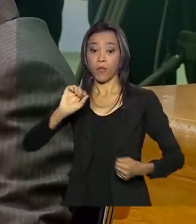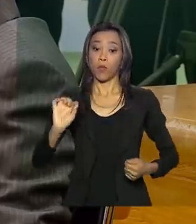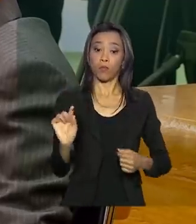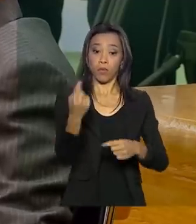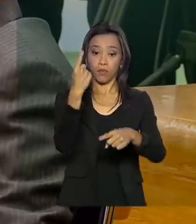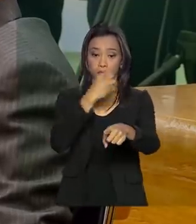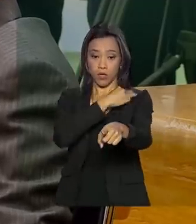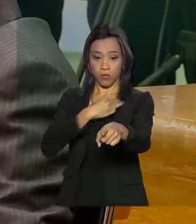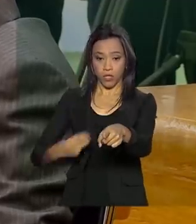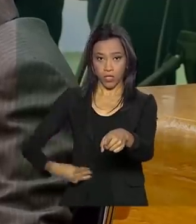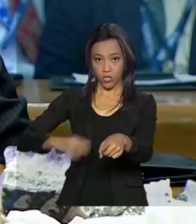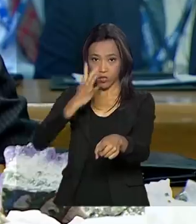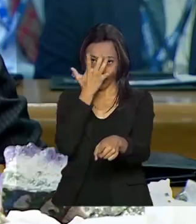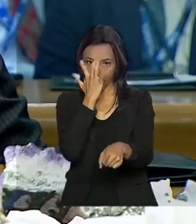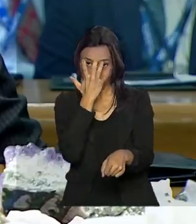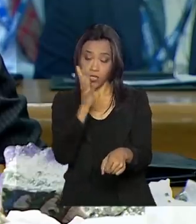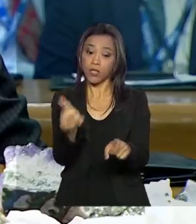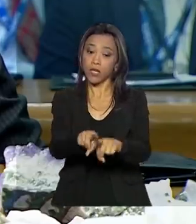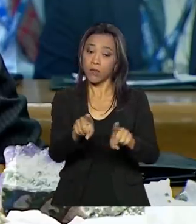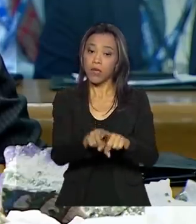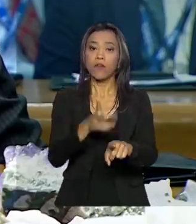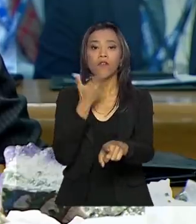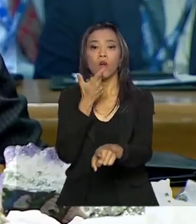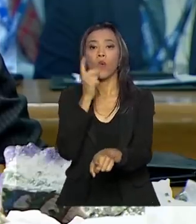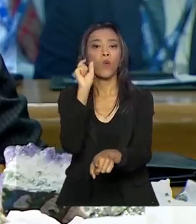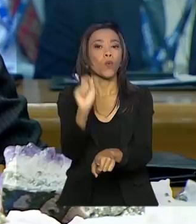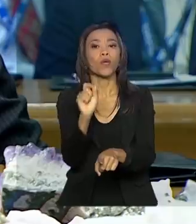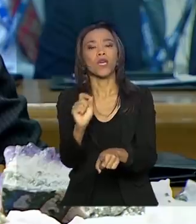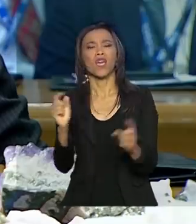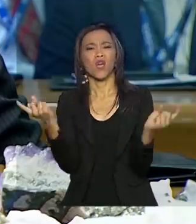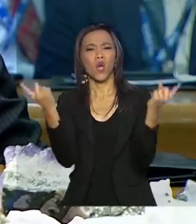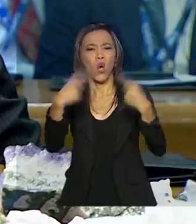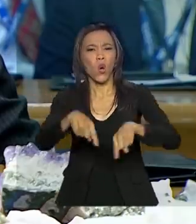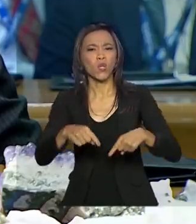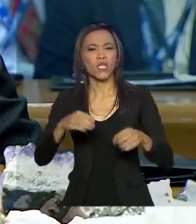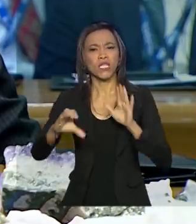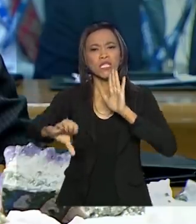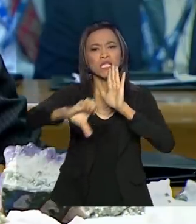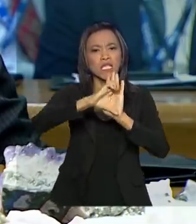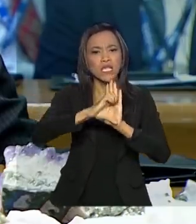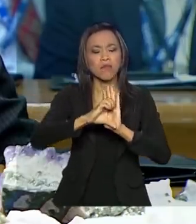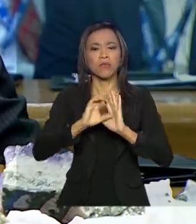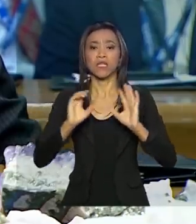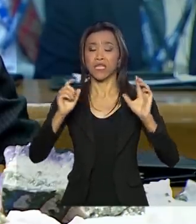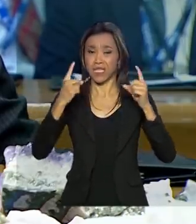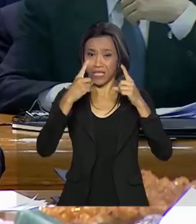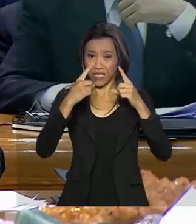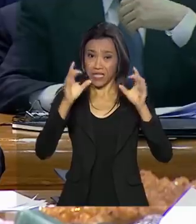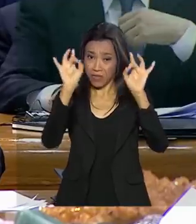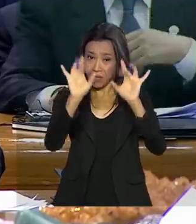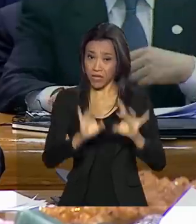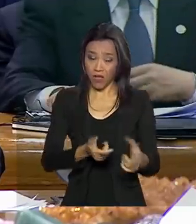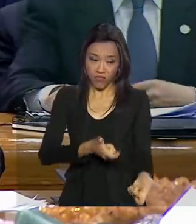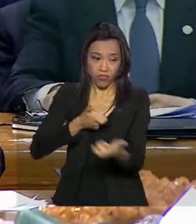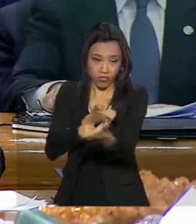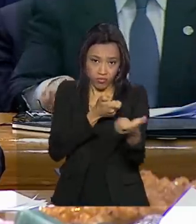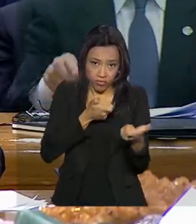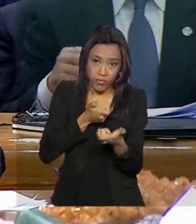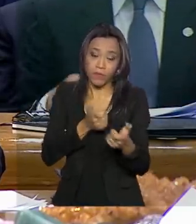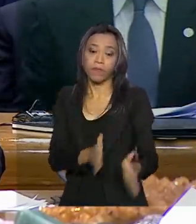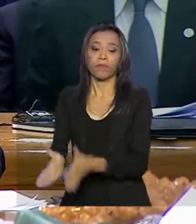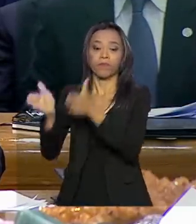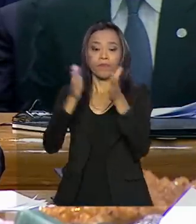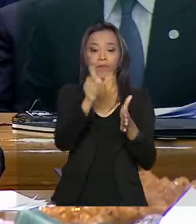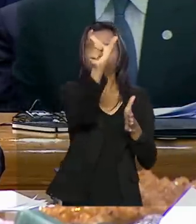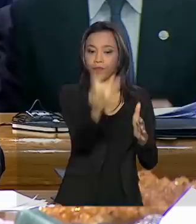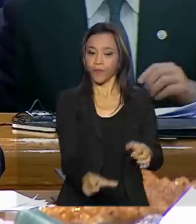Índia, Narendra Modi, também destacou o combate aos crimes, em especial ao terrorismo. Xi Jinping, líder